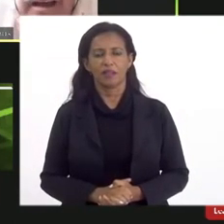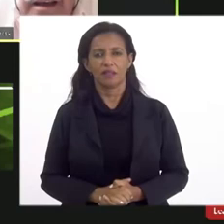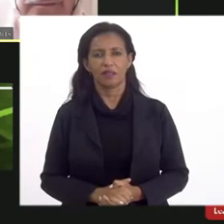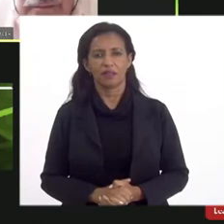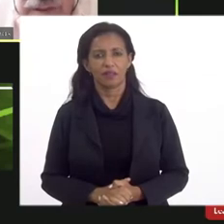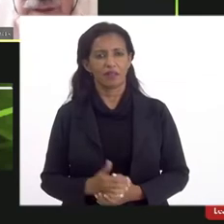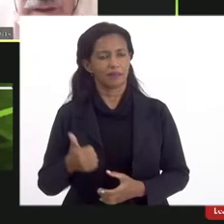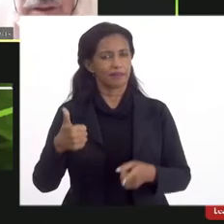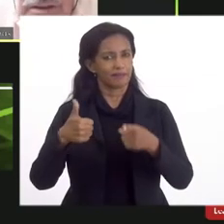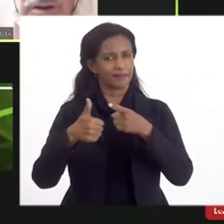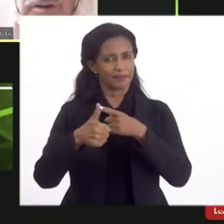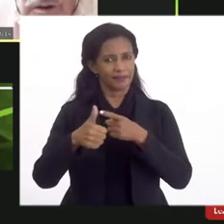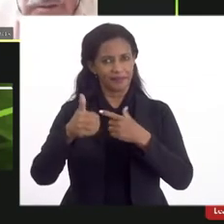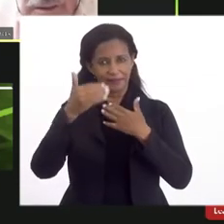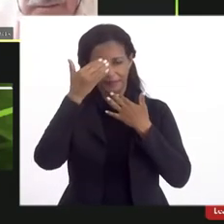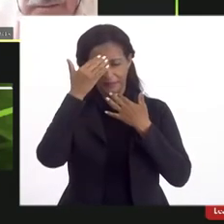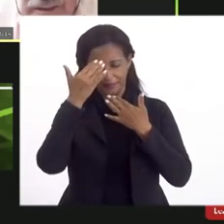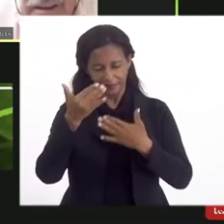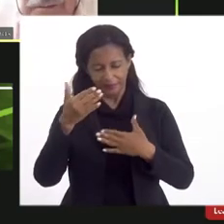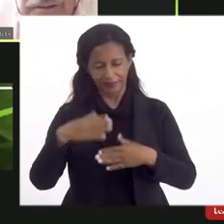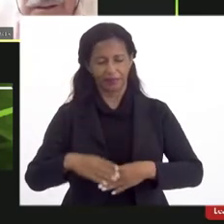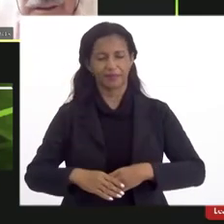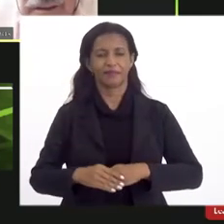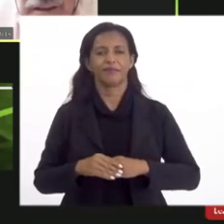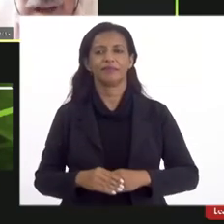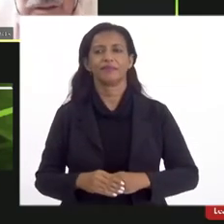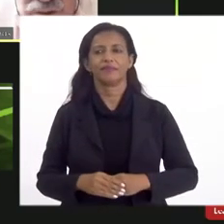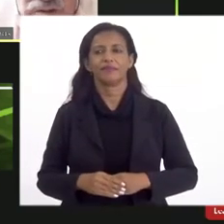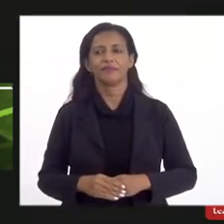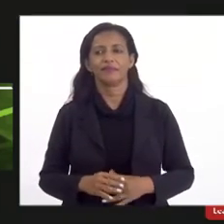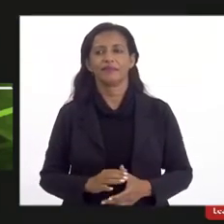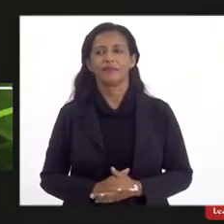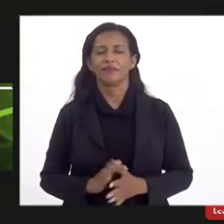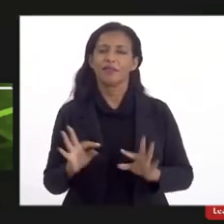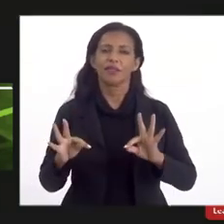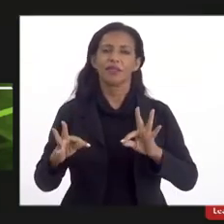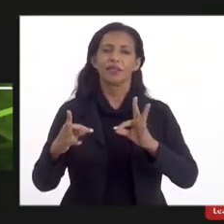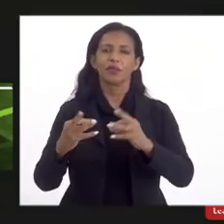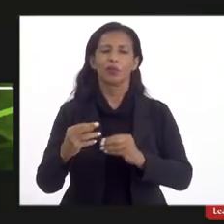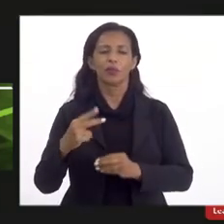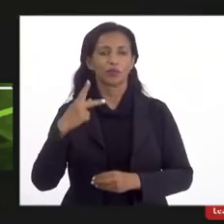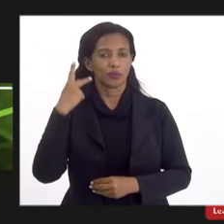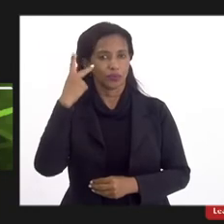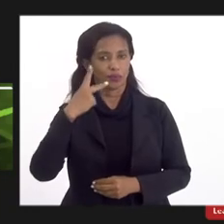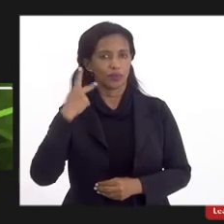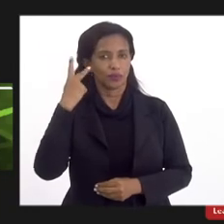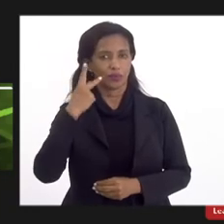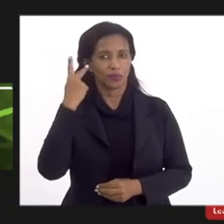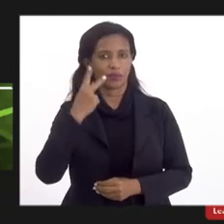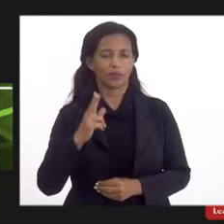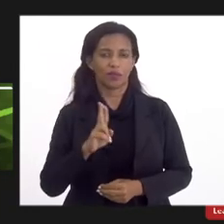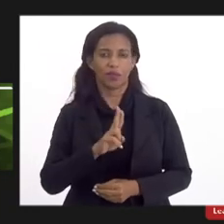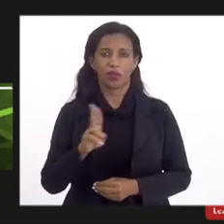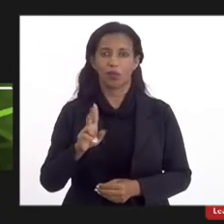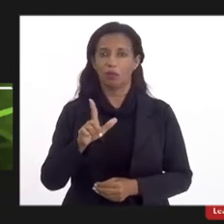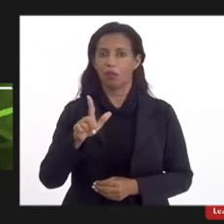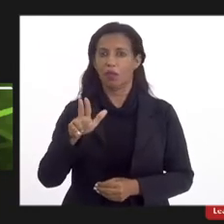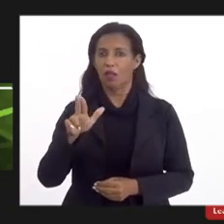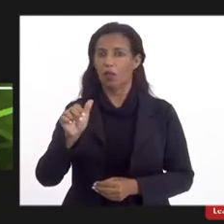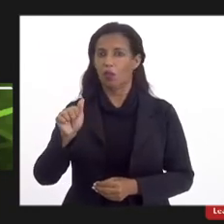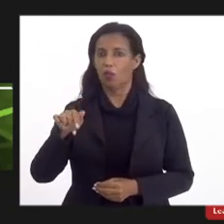cumprimentar em seu nome a todos os parlamentares em nome da Luana